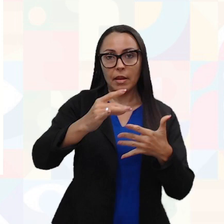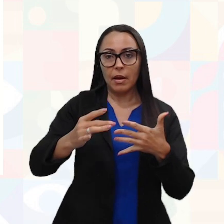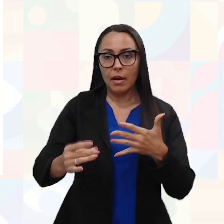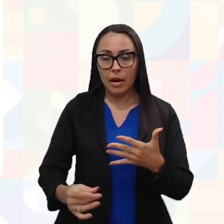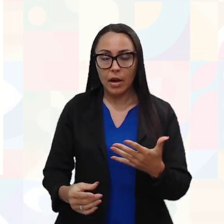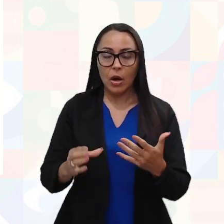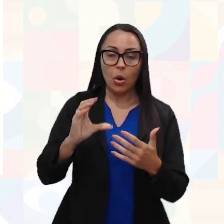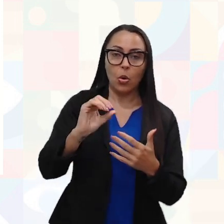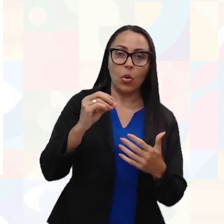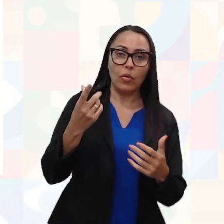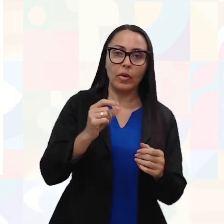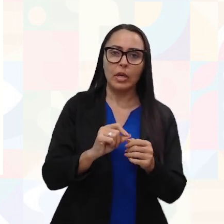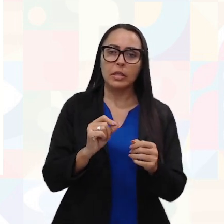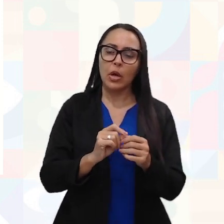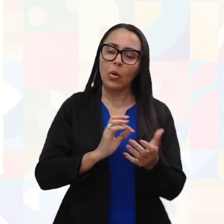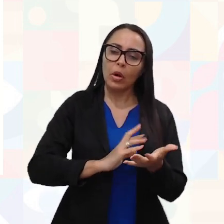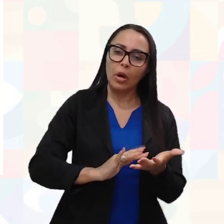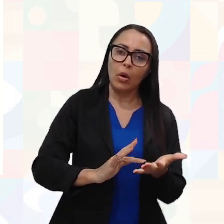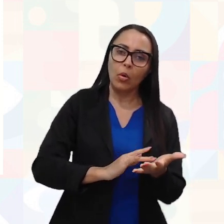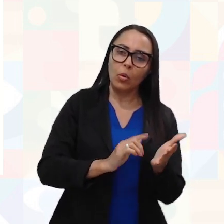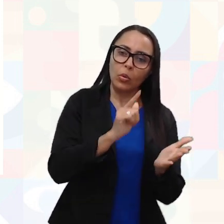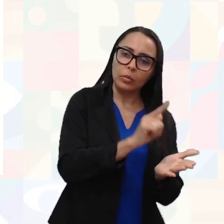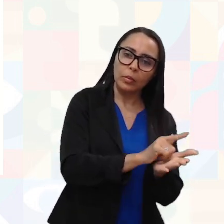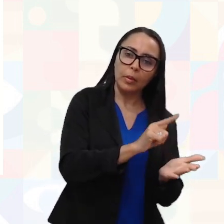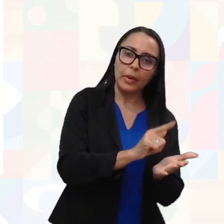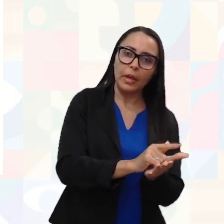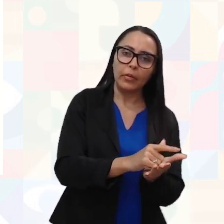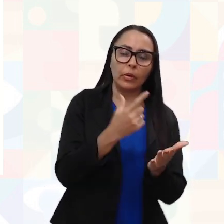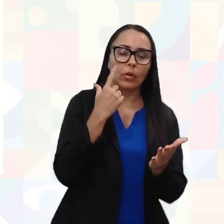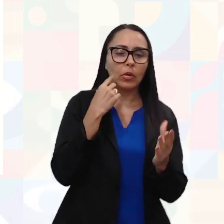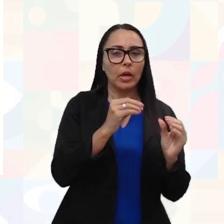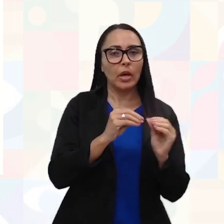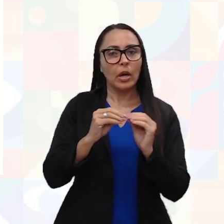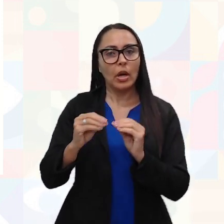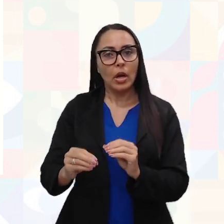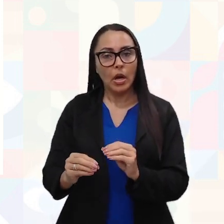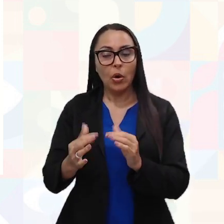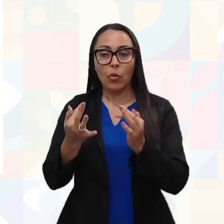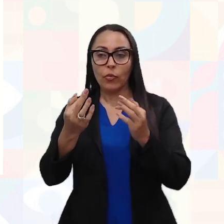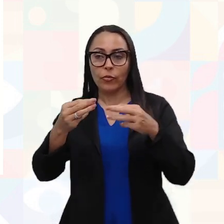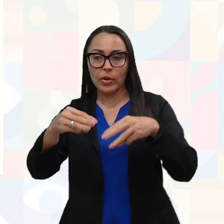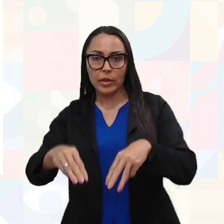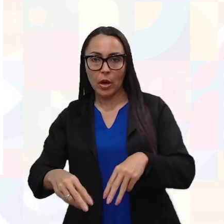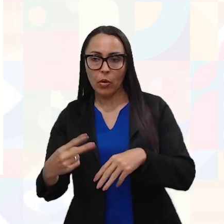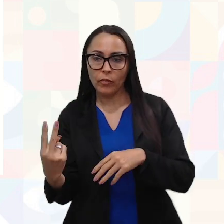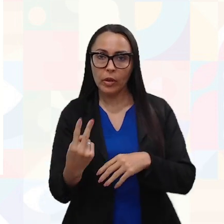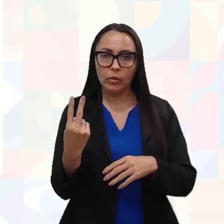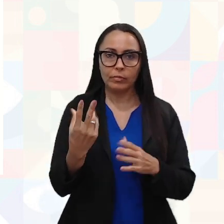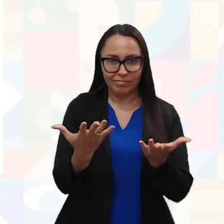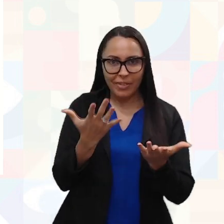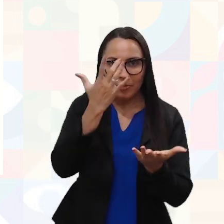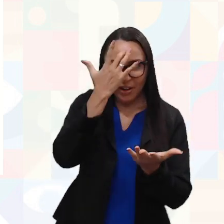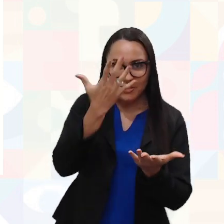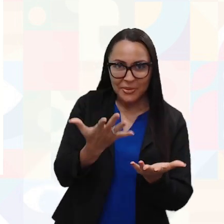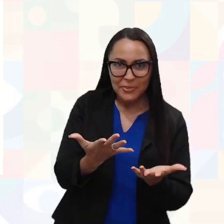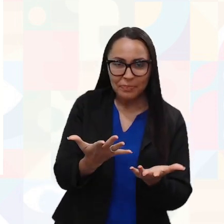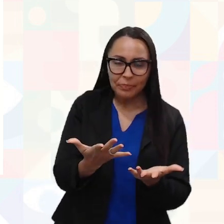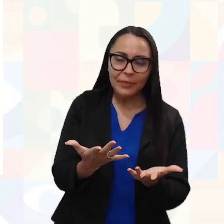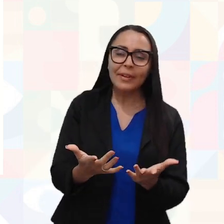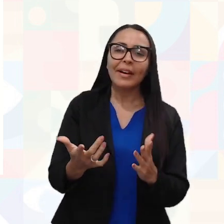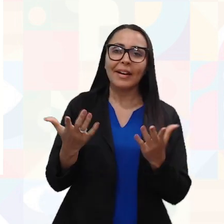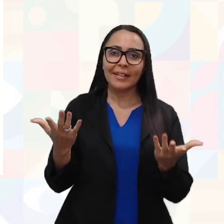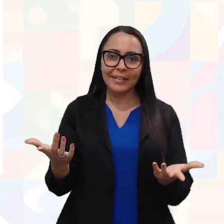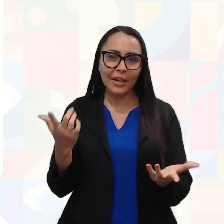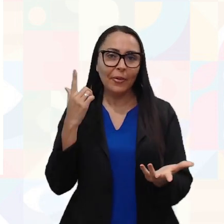Ou fazer esses cálculos em uma folha à parte e colocar apenas um valor final. Viu como é fácil? É uma ferramenta super